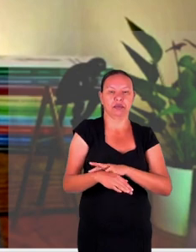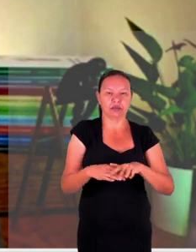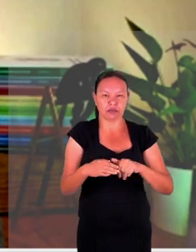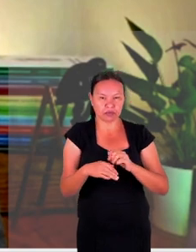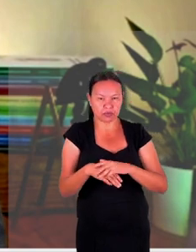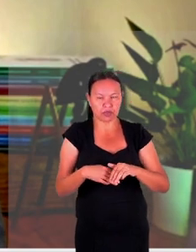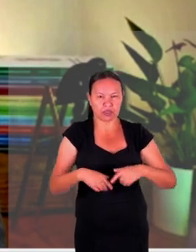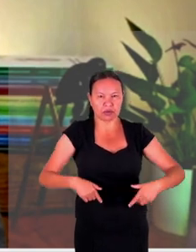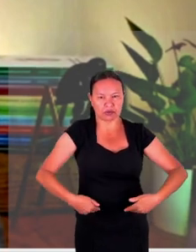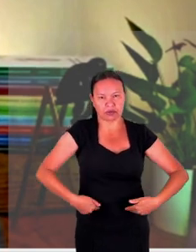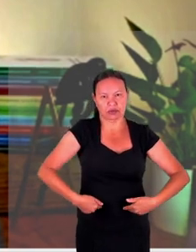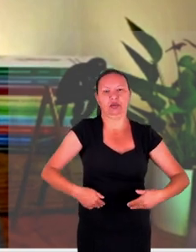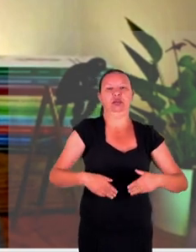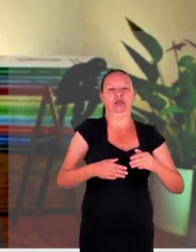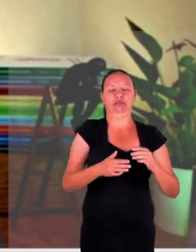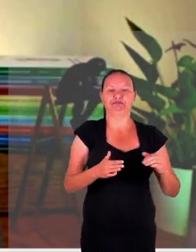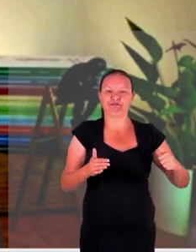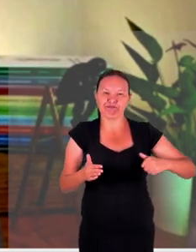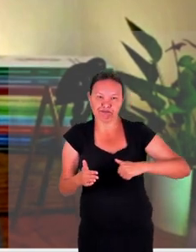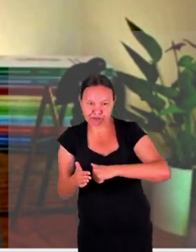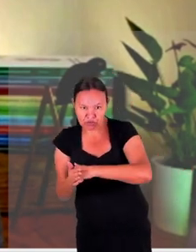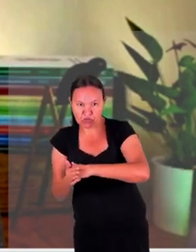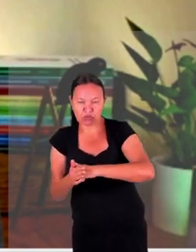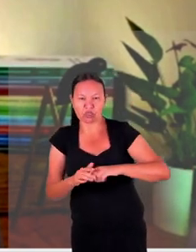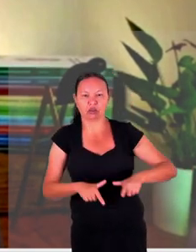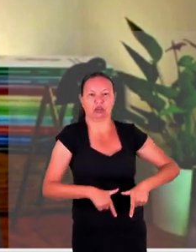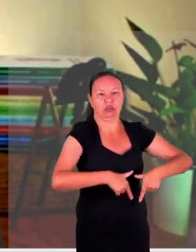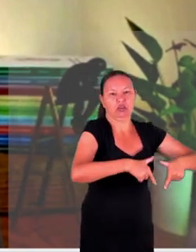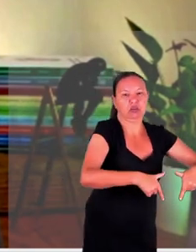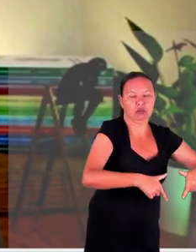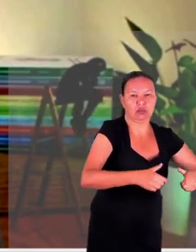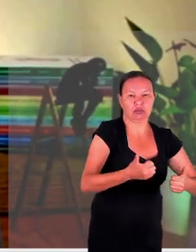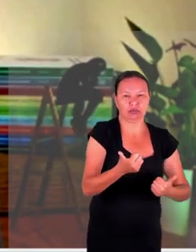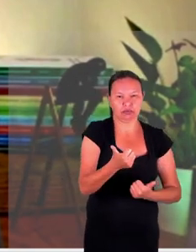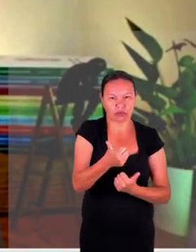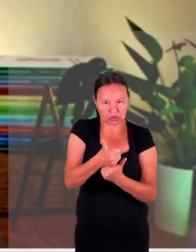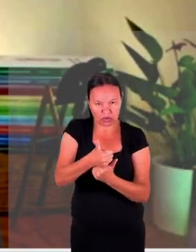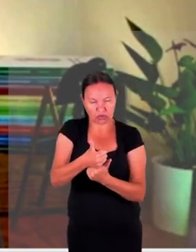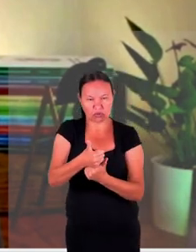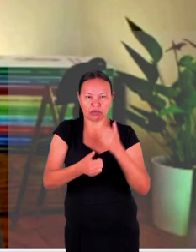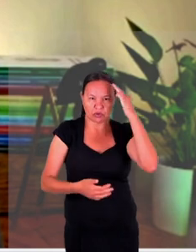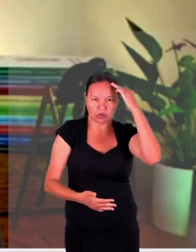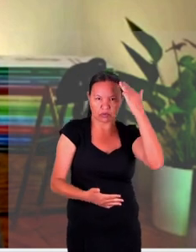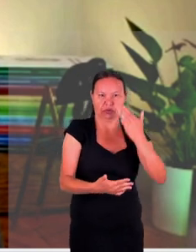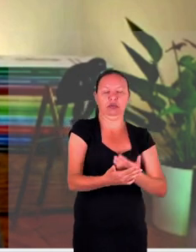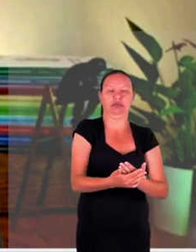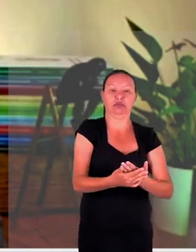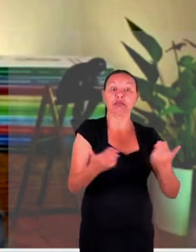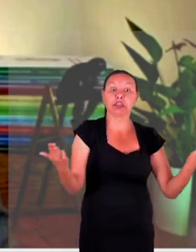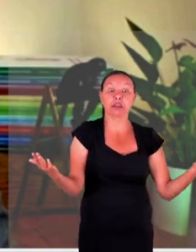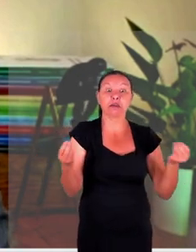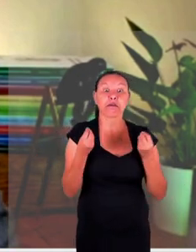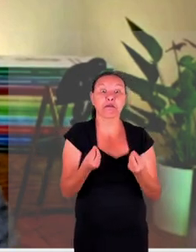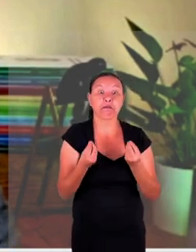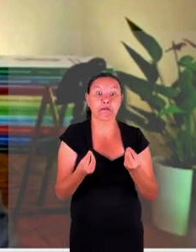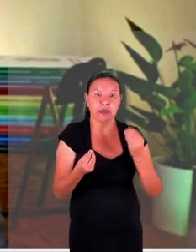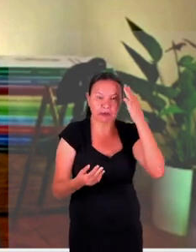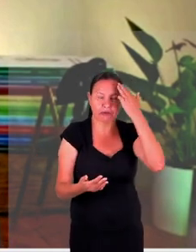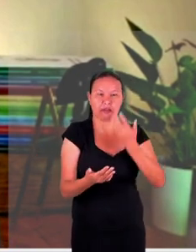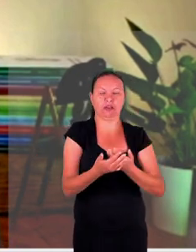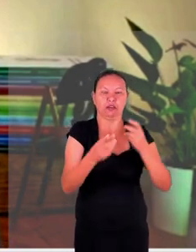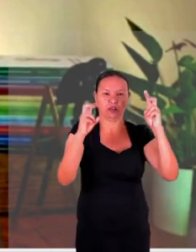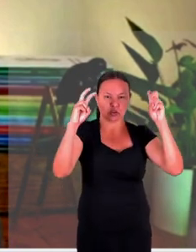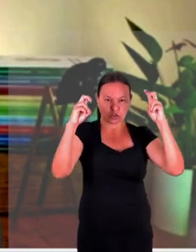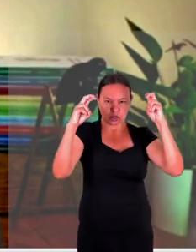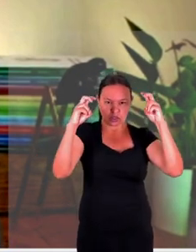as necessidades tenham que enfrentar a dificuldade de encontrar uma nova confiança em quem acreditar em que sistema de